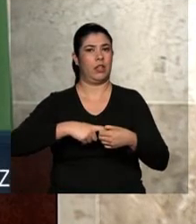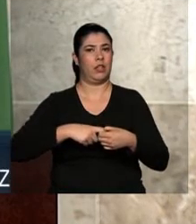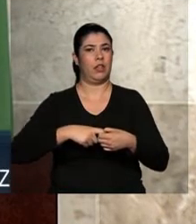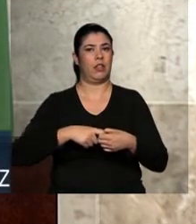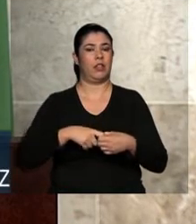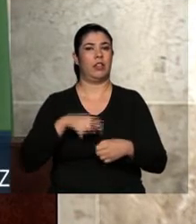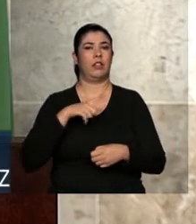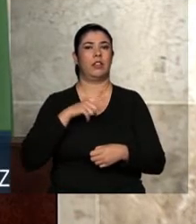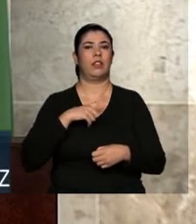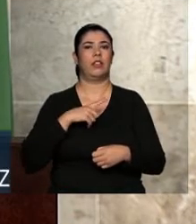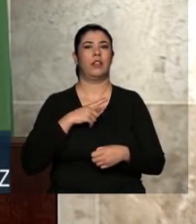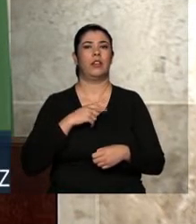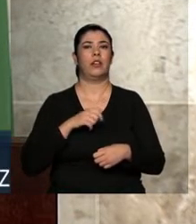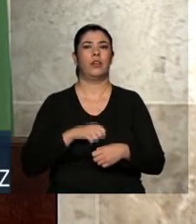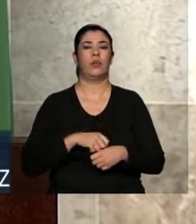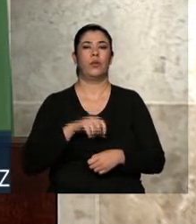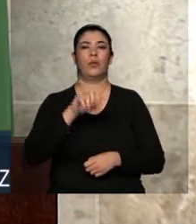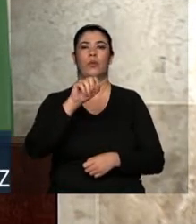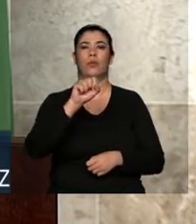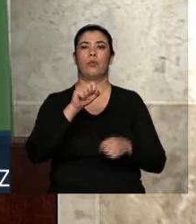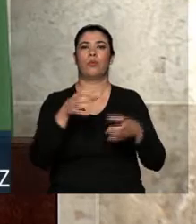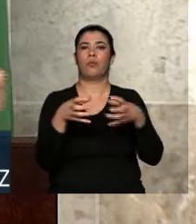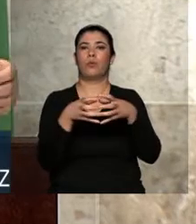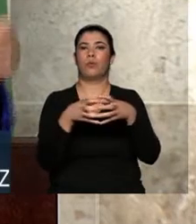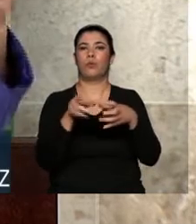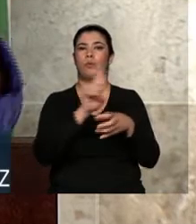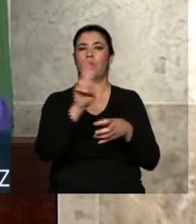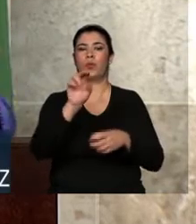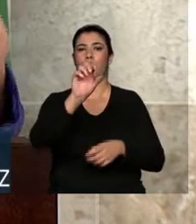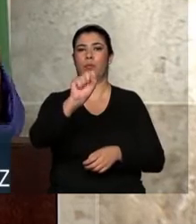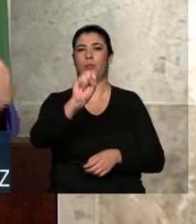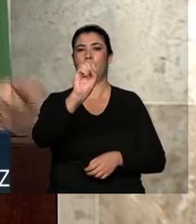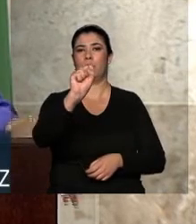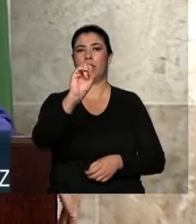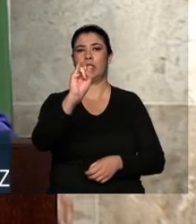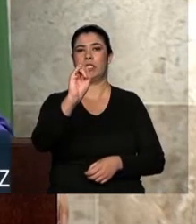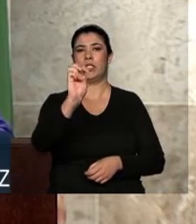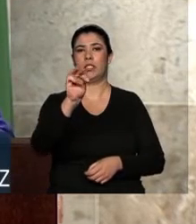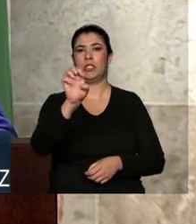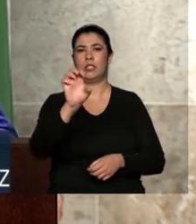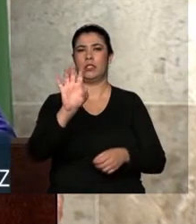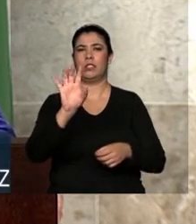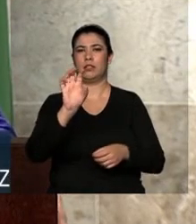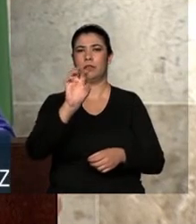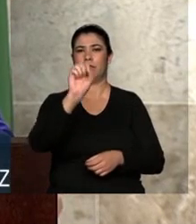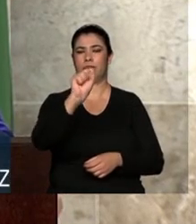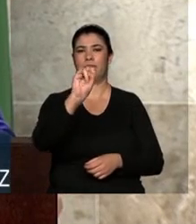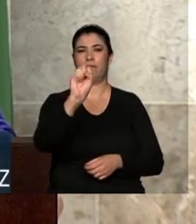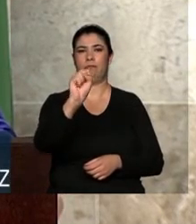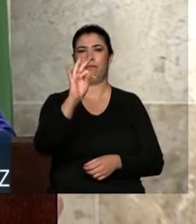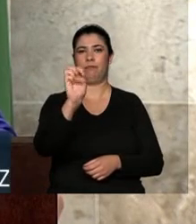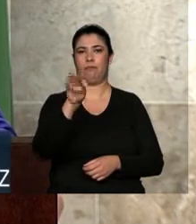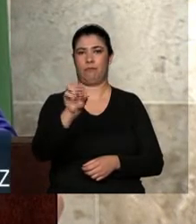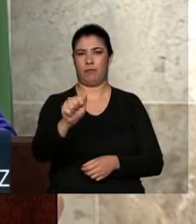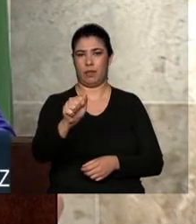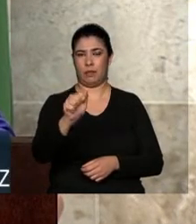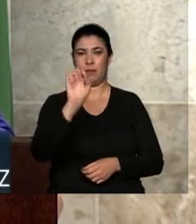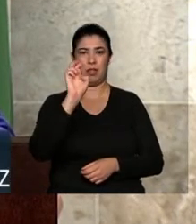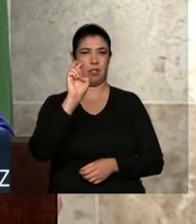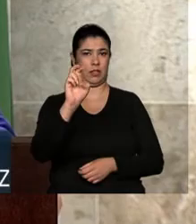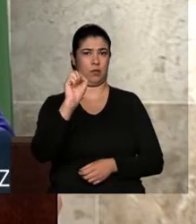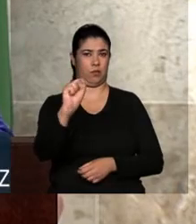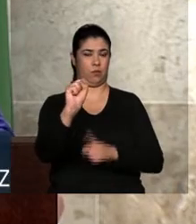O Sistema S foi responsável, dentro do Pronatec, da primeira fase do